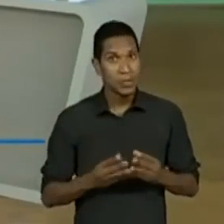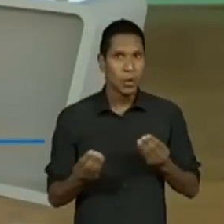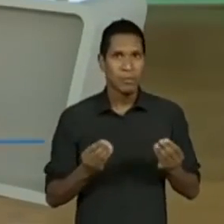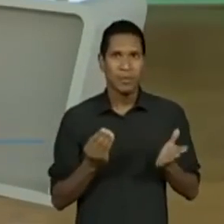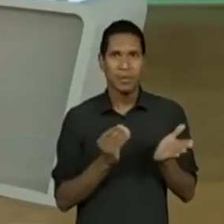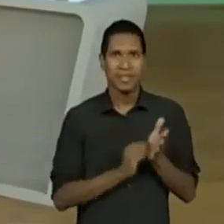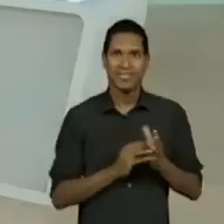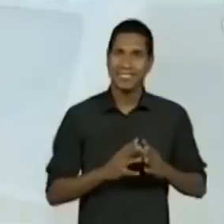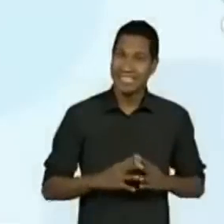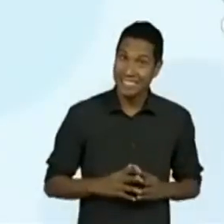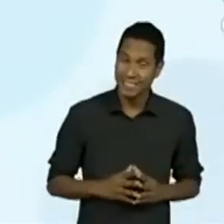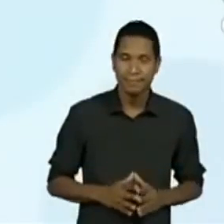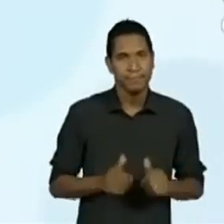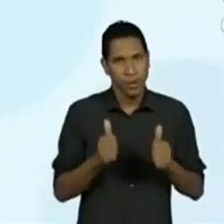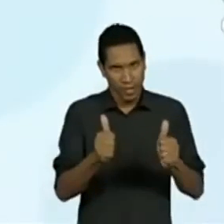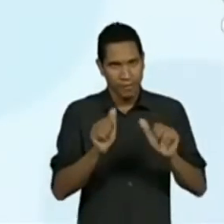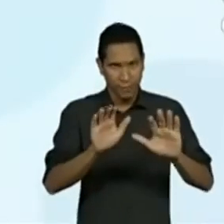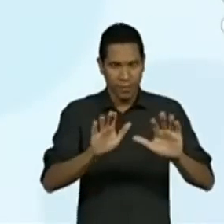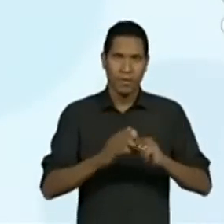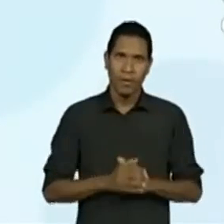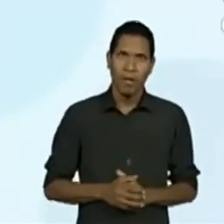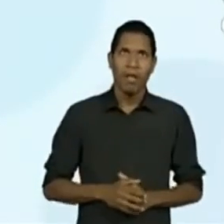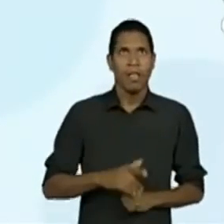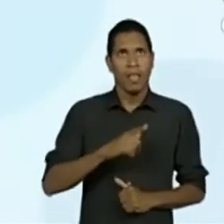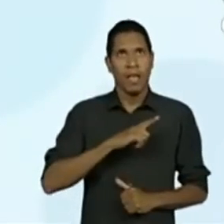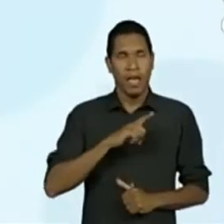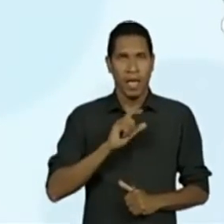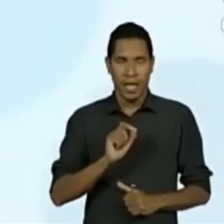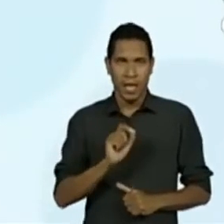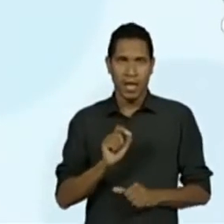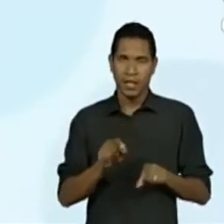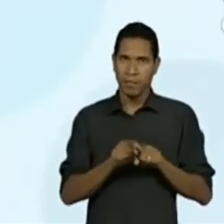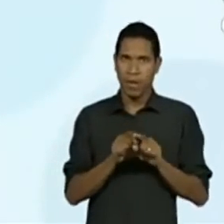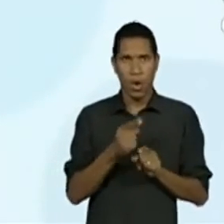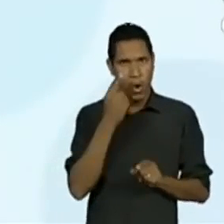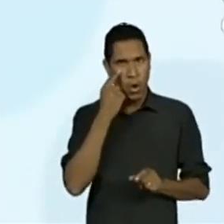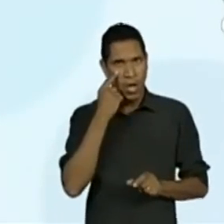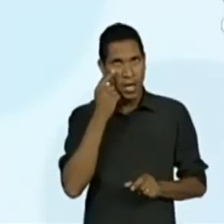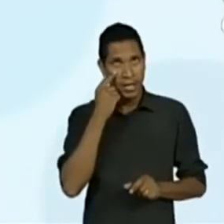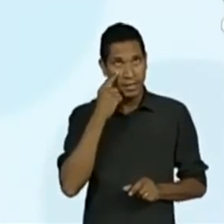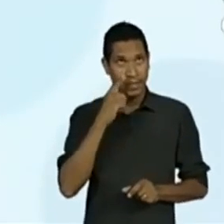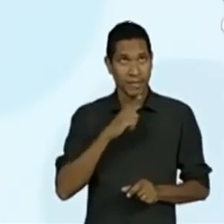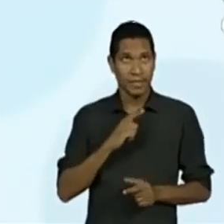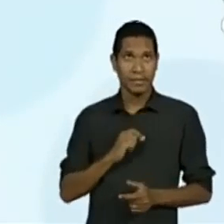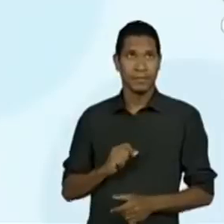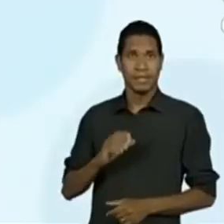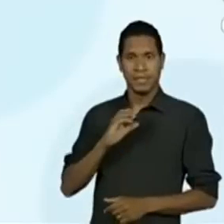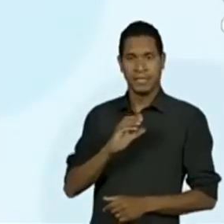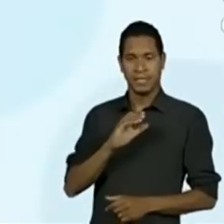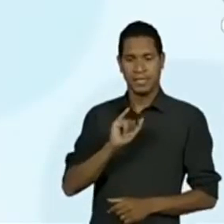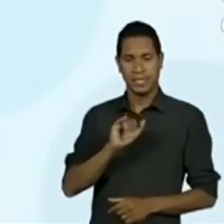Galera, então eu vou chamar a atenção da própria palavra. Agora, vou colocar aqui em letra bastão,